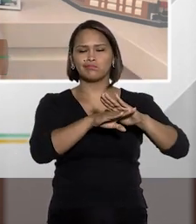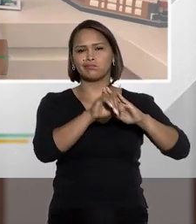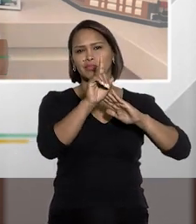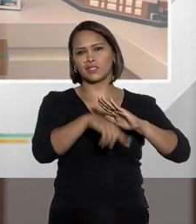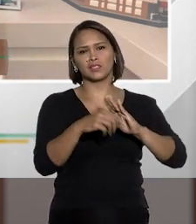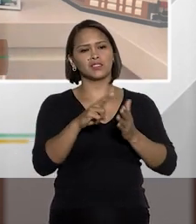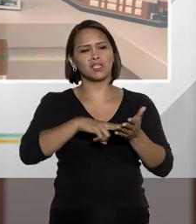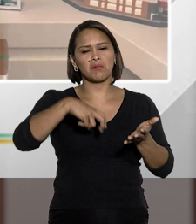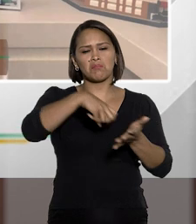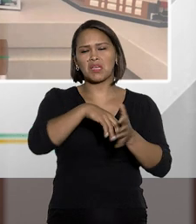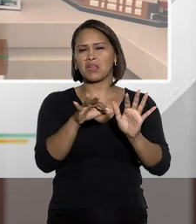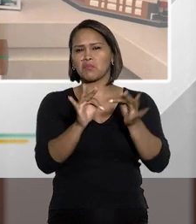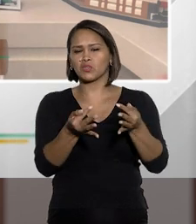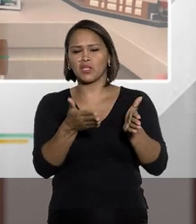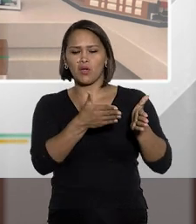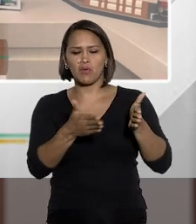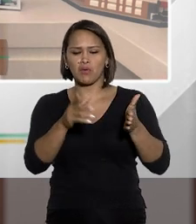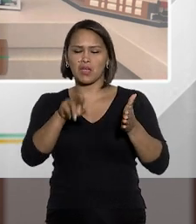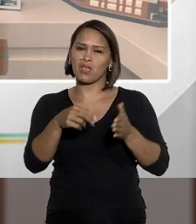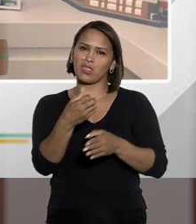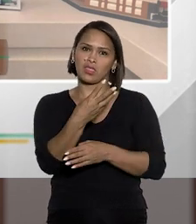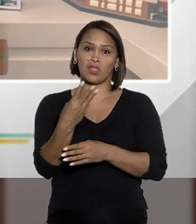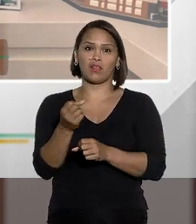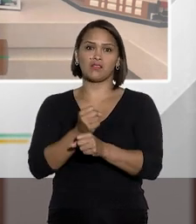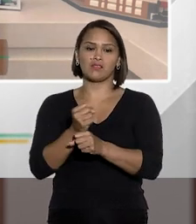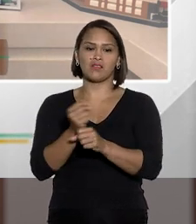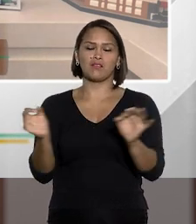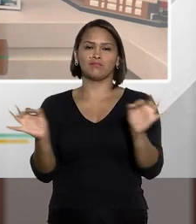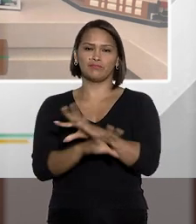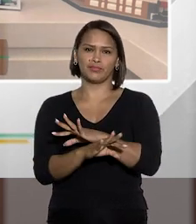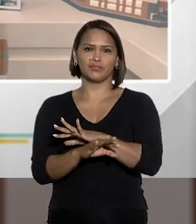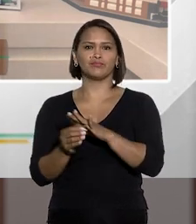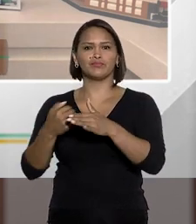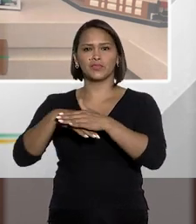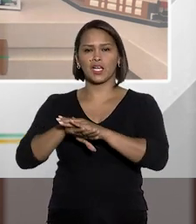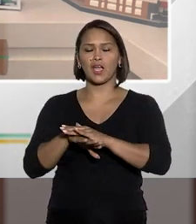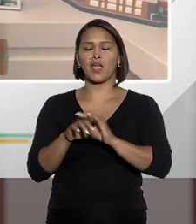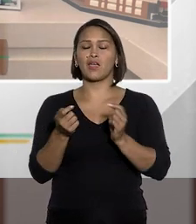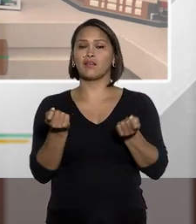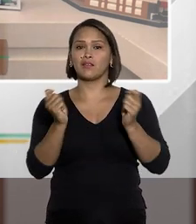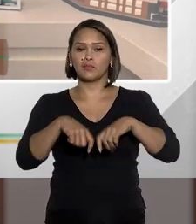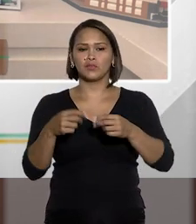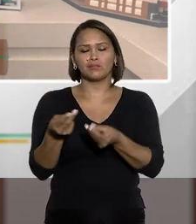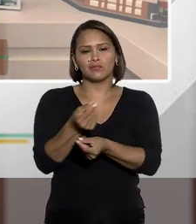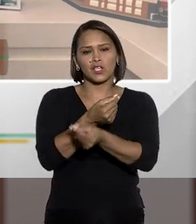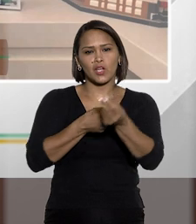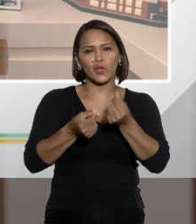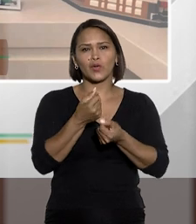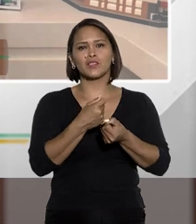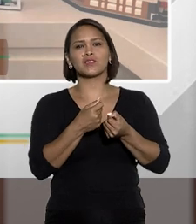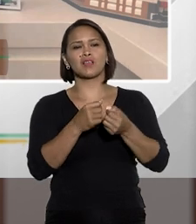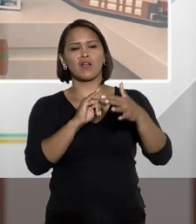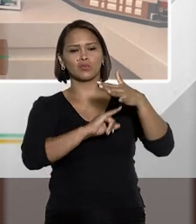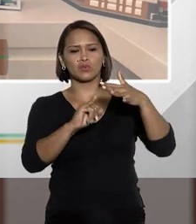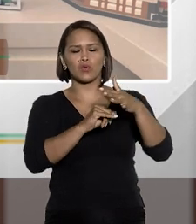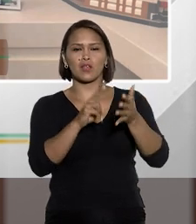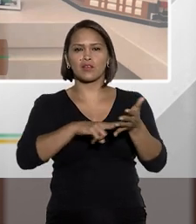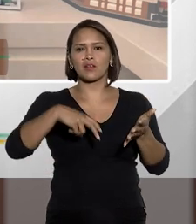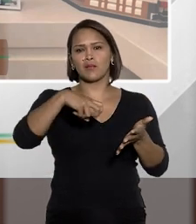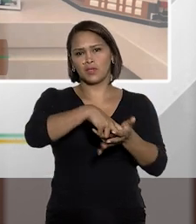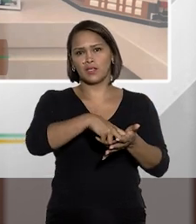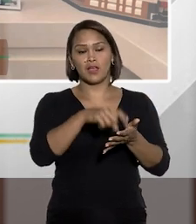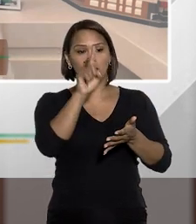prescrição, a pena muito branda, então prescrevia em três anos. Fora isso, era possível a negociação dos institutos